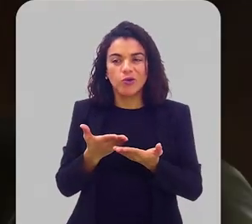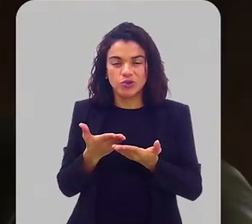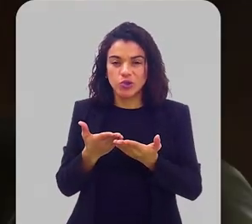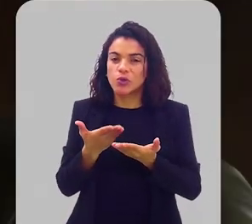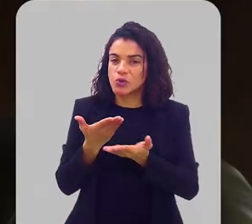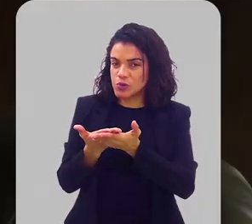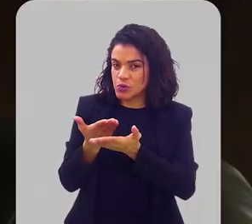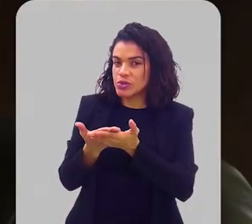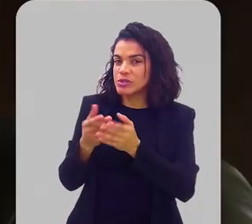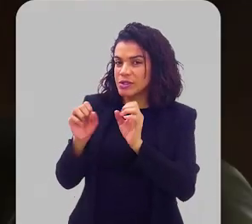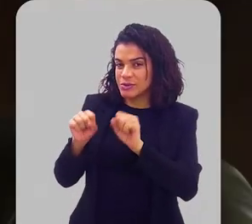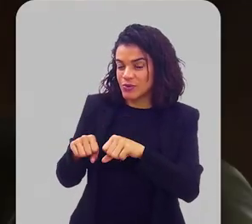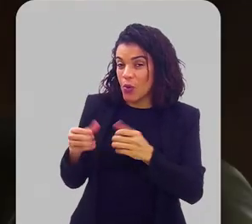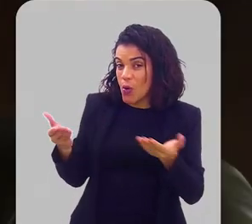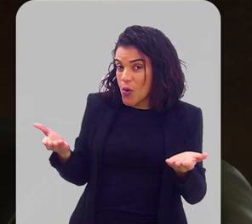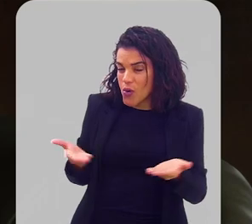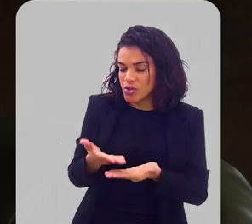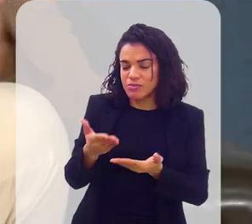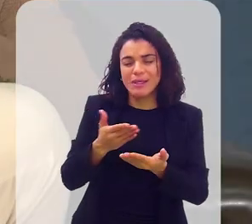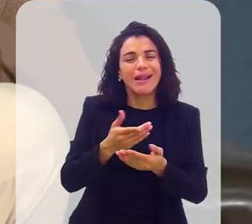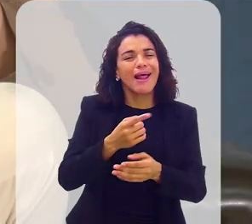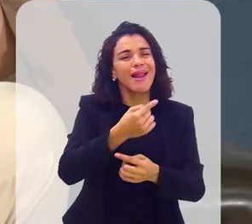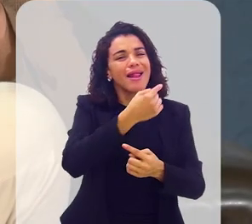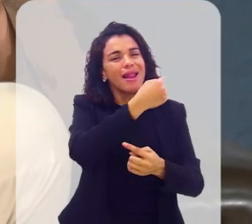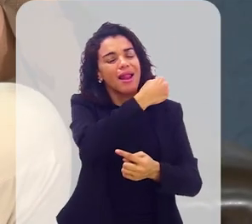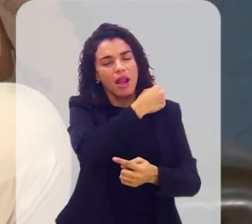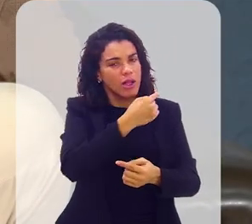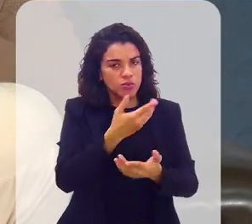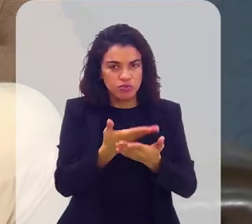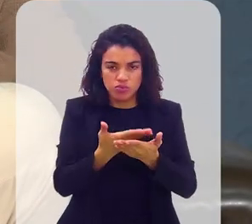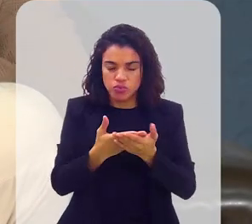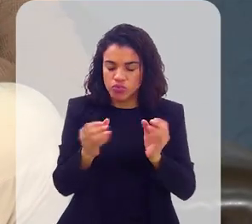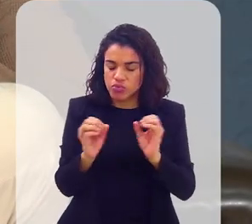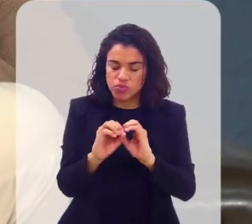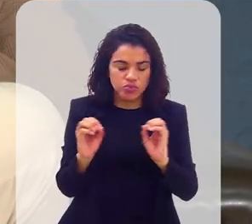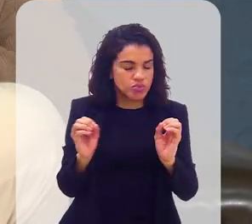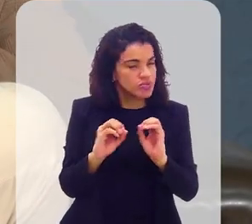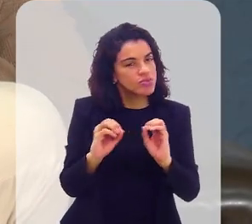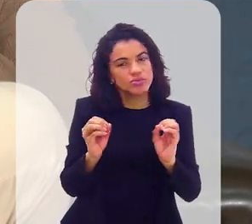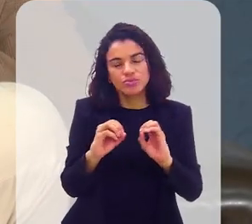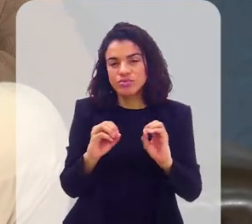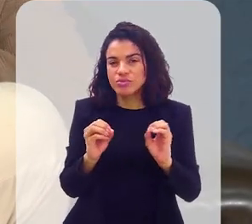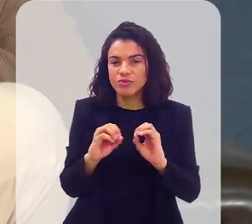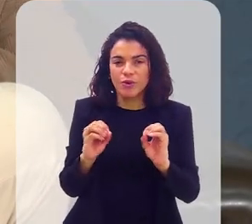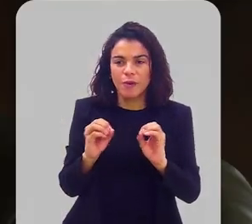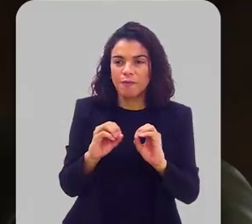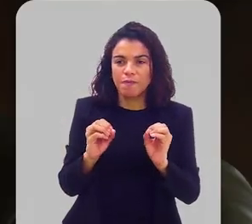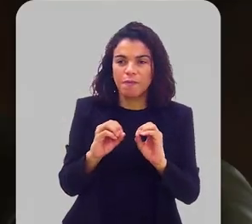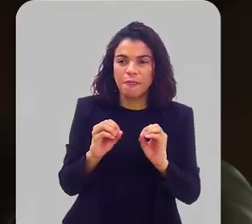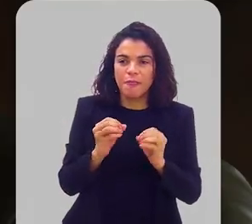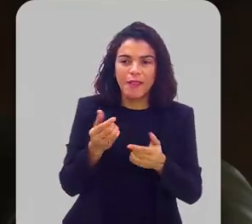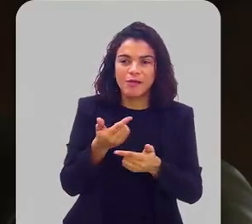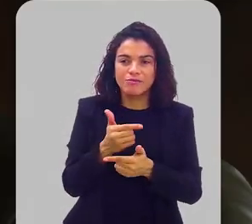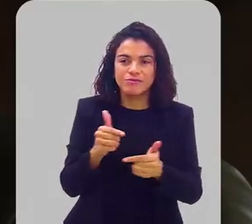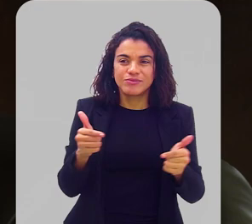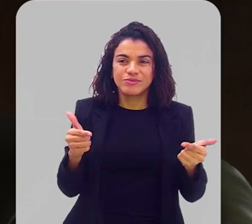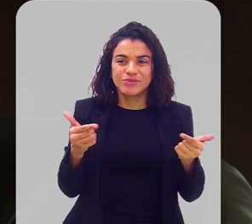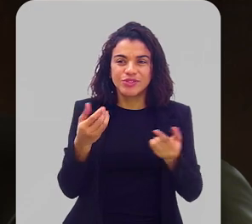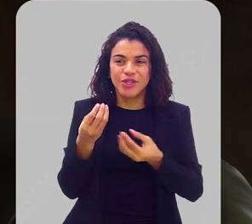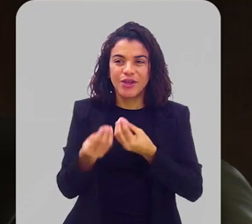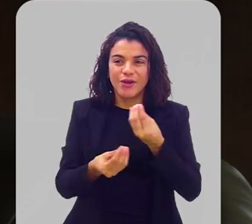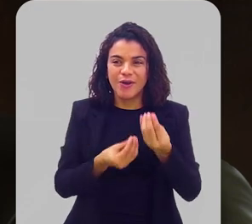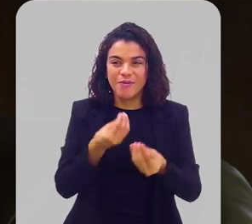especializando. No início da sua carreira você não buscou? Não. É mesmo? Eu não tinha como,